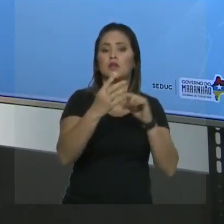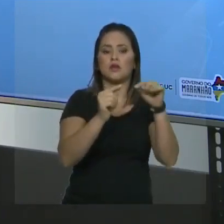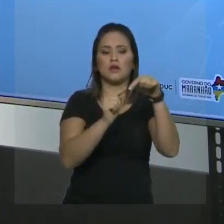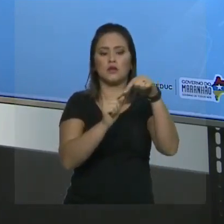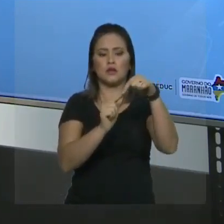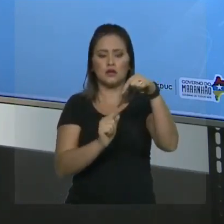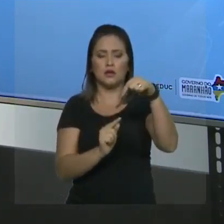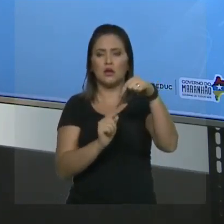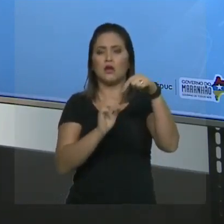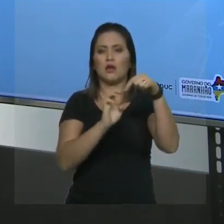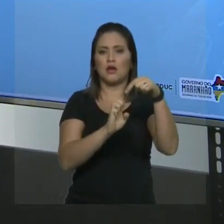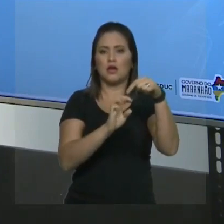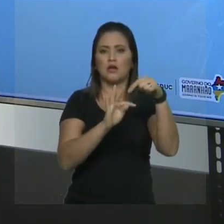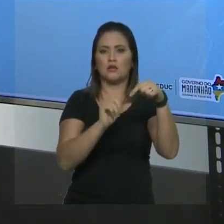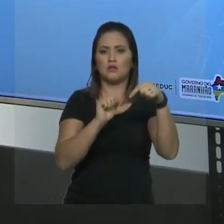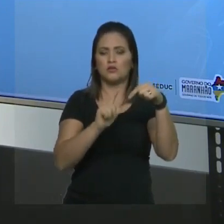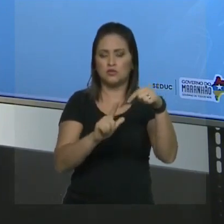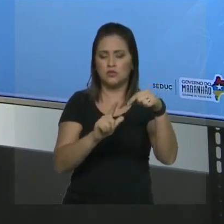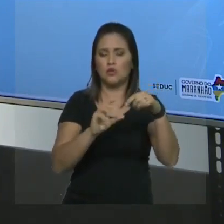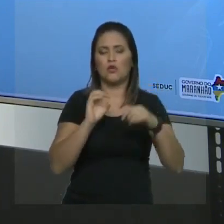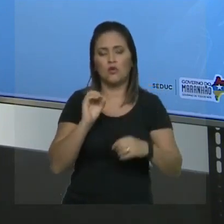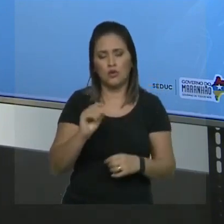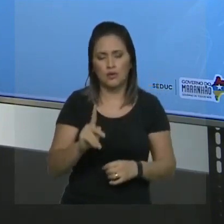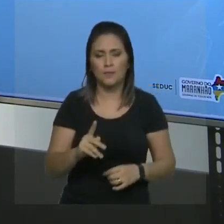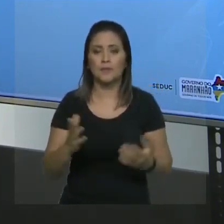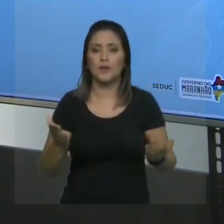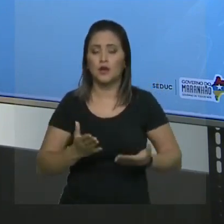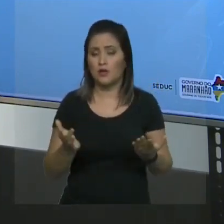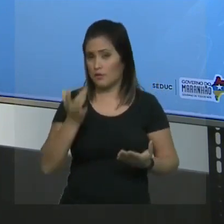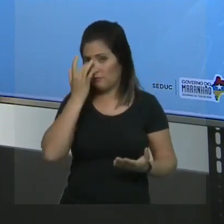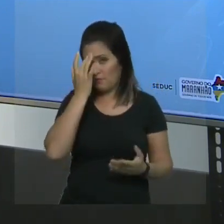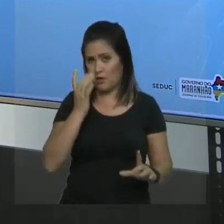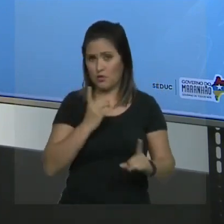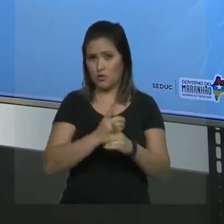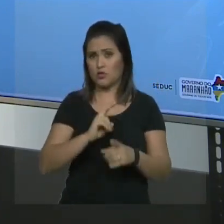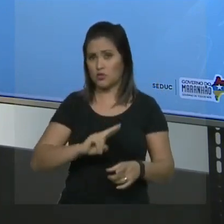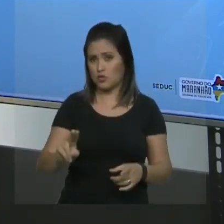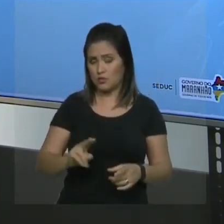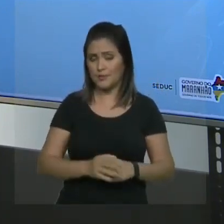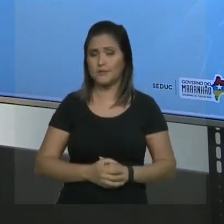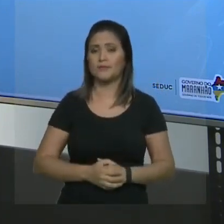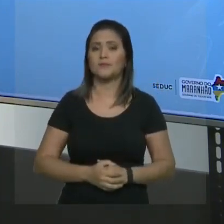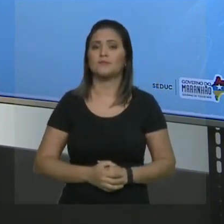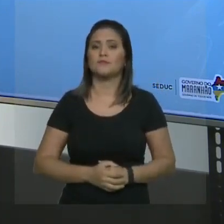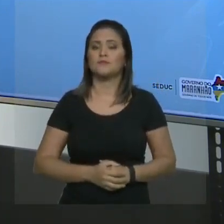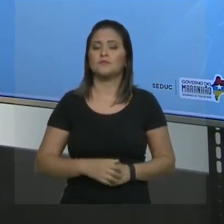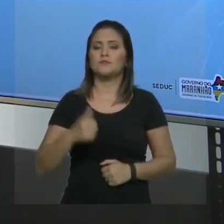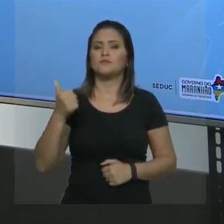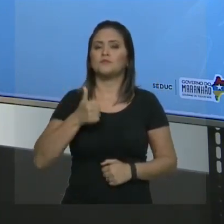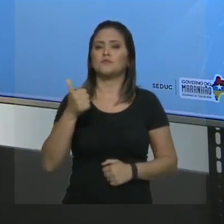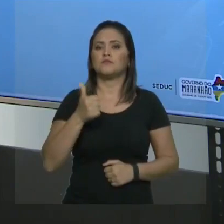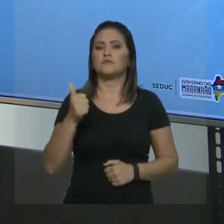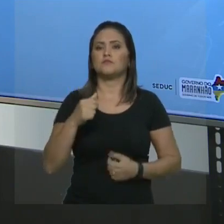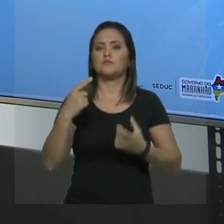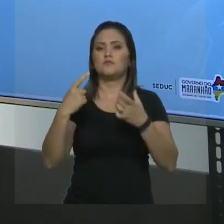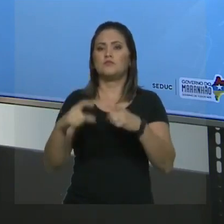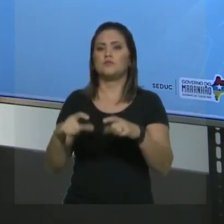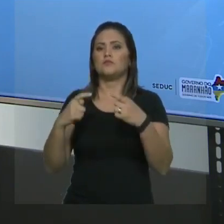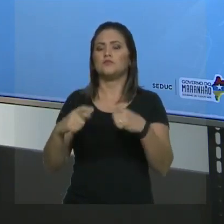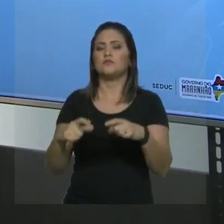dar o nome. E qual é a sequência, professor, para dar o nome? Você vai fazer o seguinte. Você vai indicar primeiro a posição